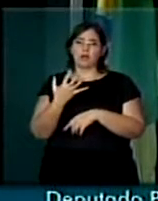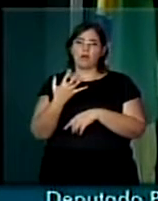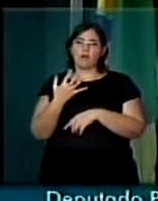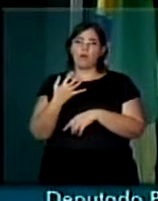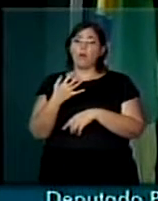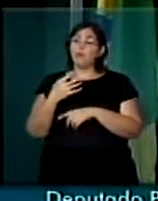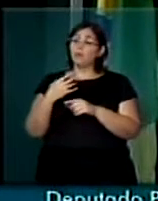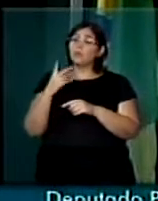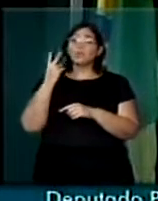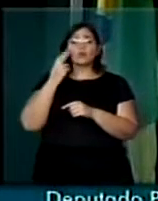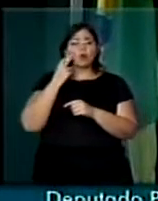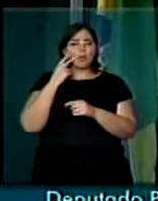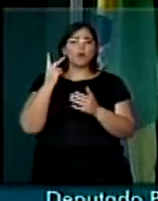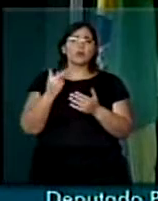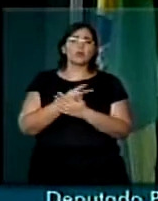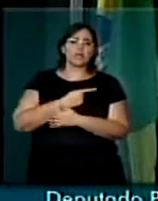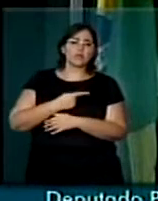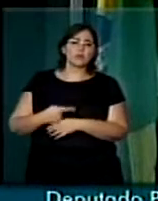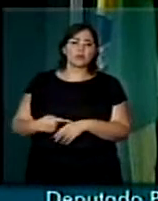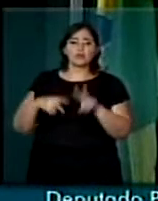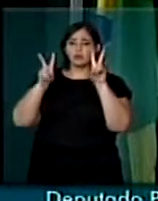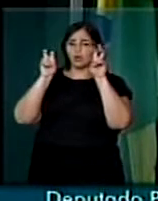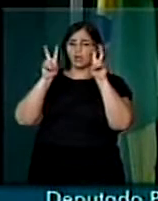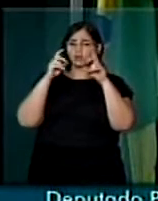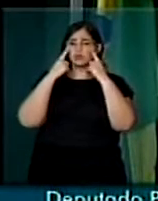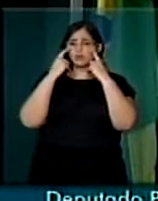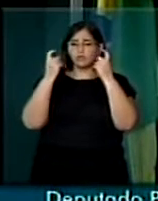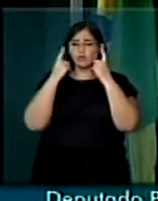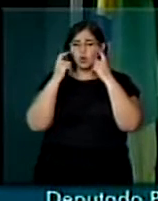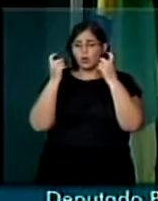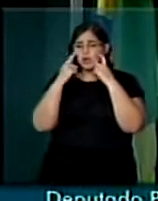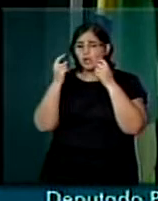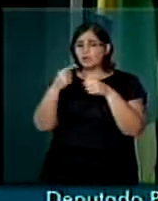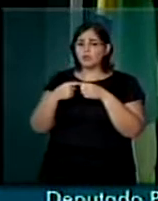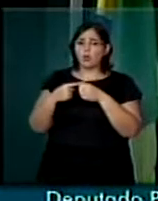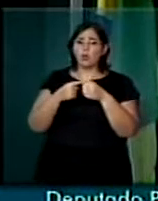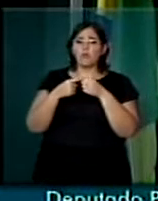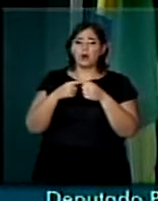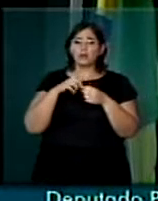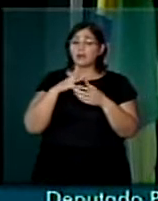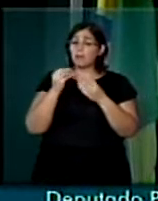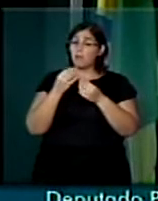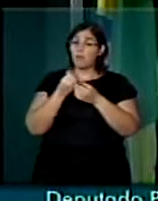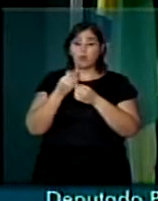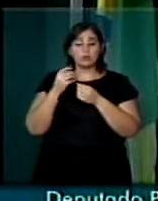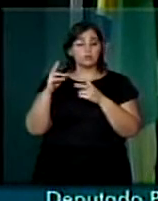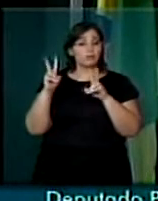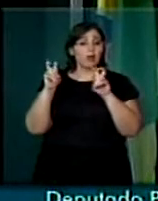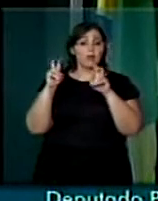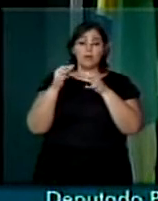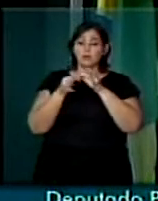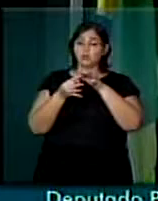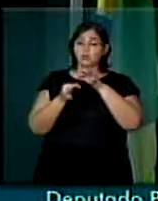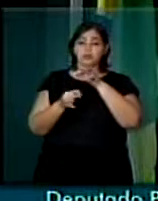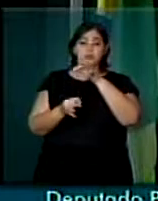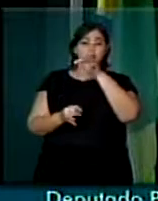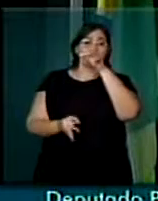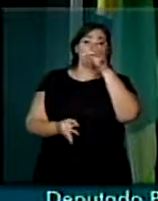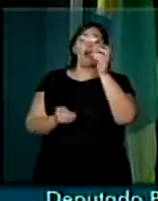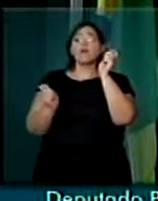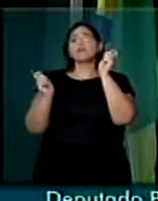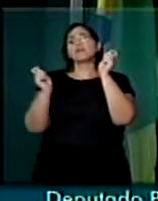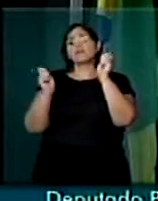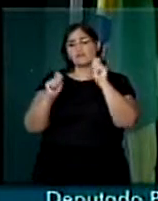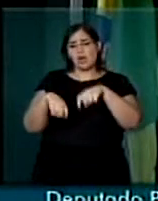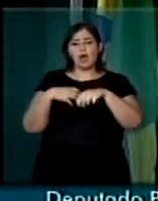Naturalmente, senhor presidente, que o tema da violência urbana é um tema muito vasto, muito amplo, que pode